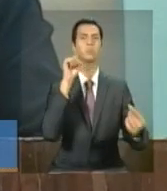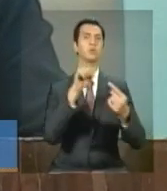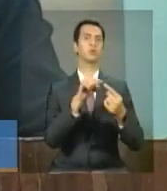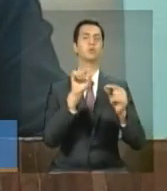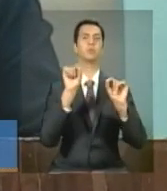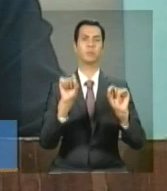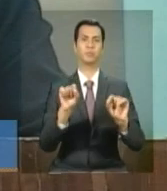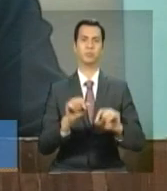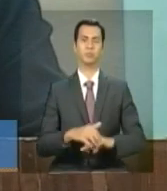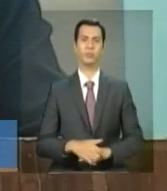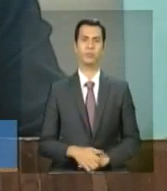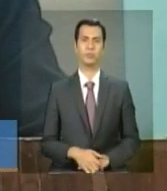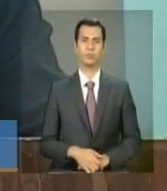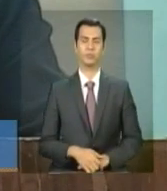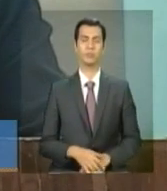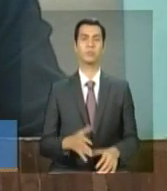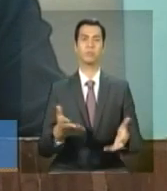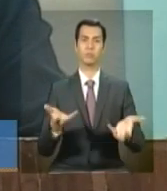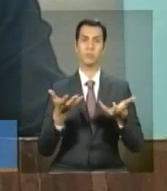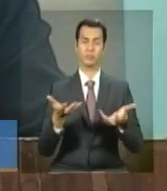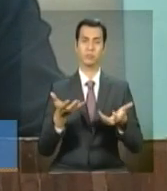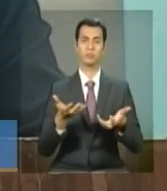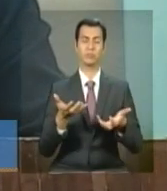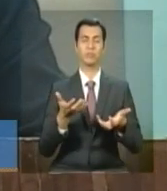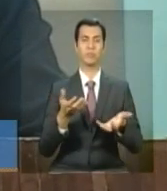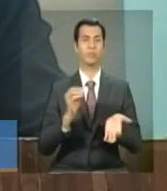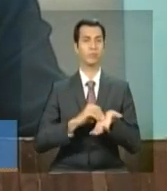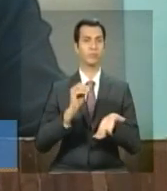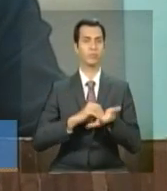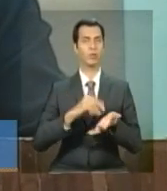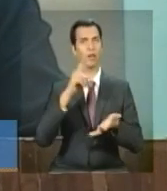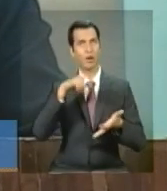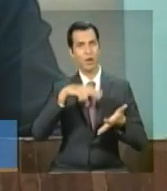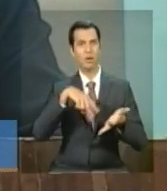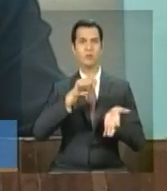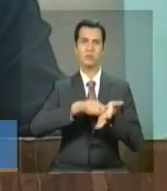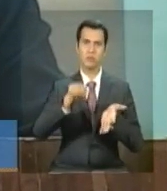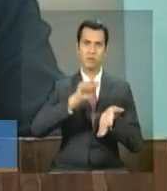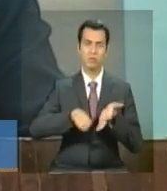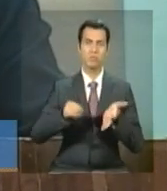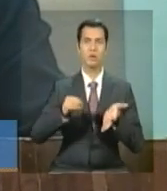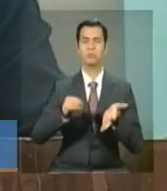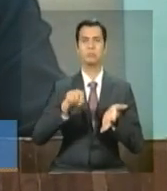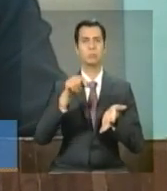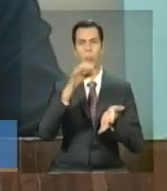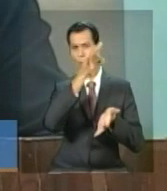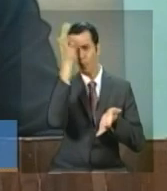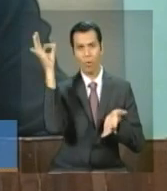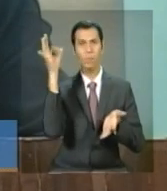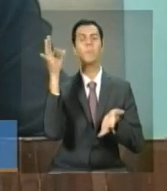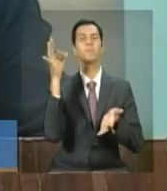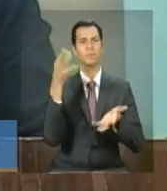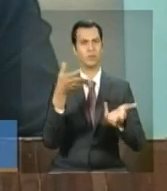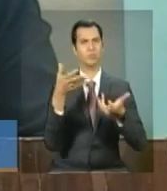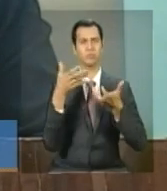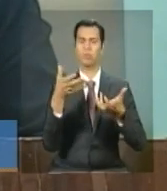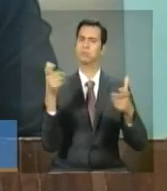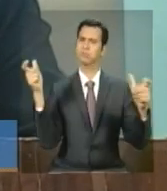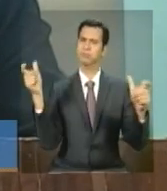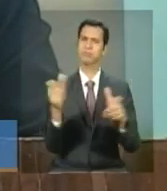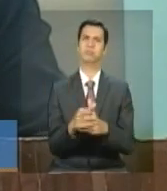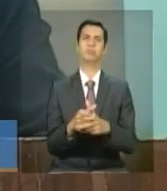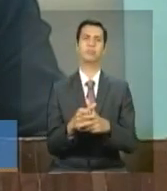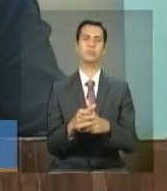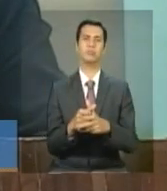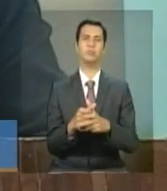eliminar o analfabetismo, ofertando condições para o acesso a programas de